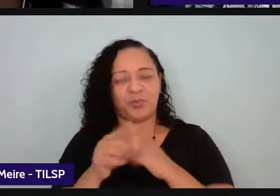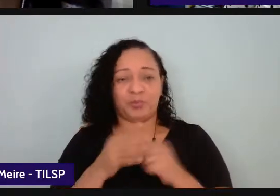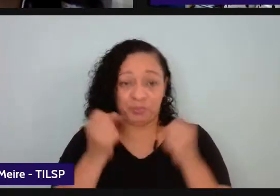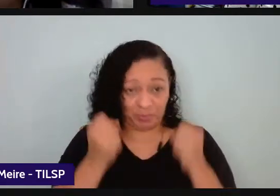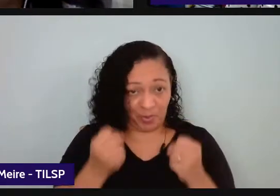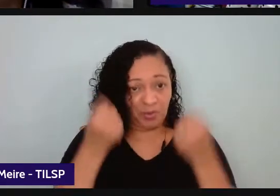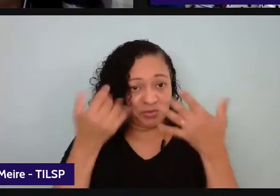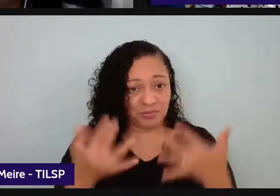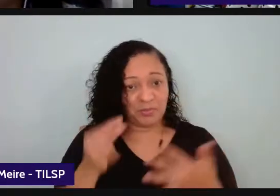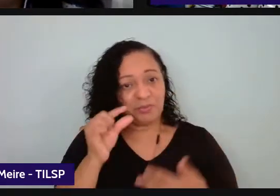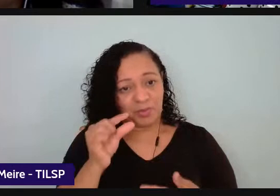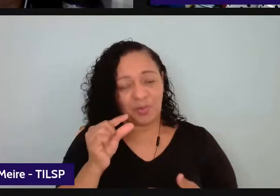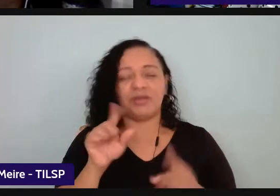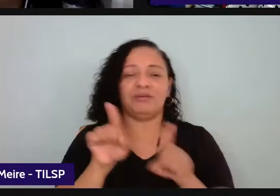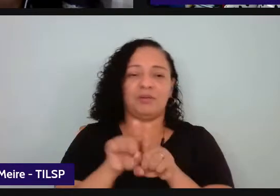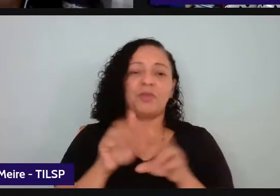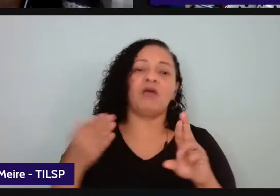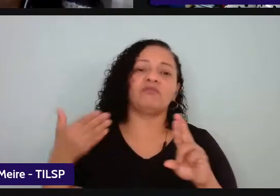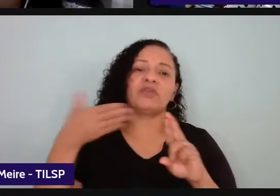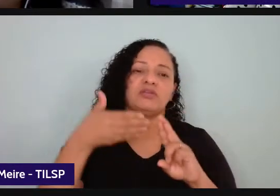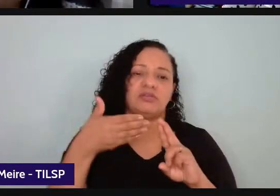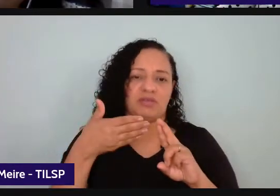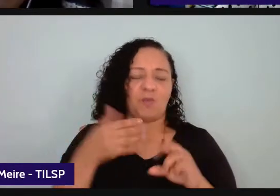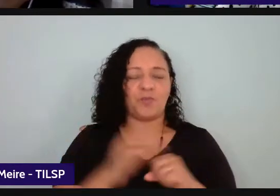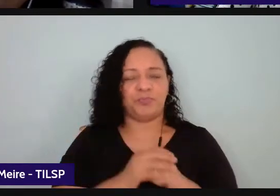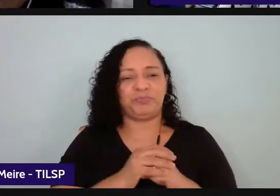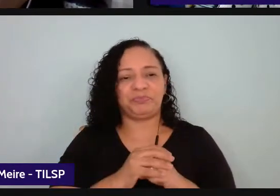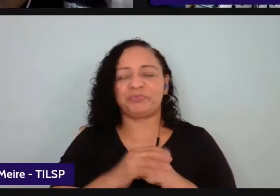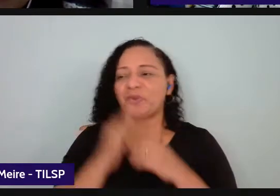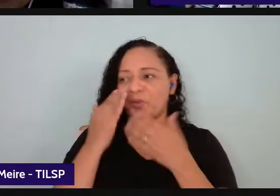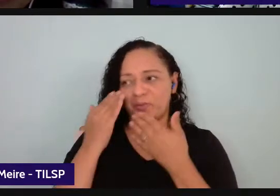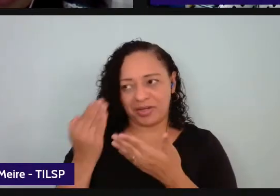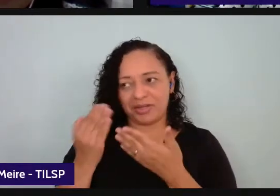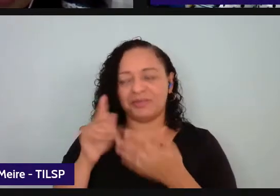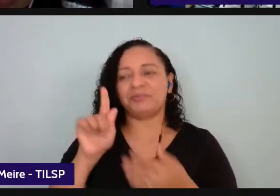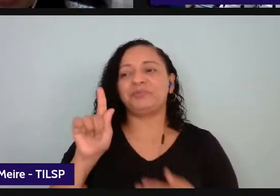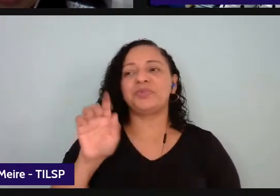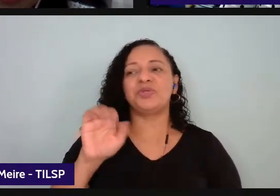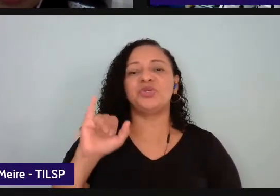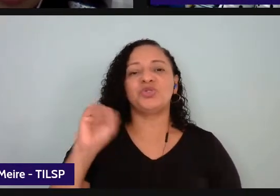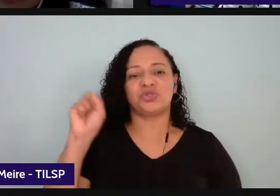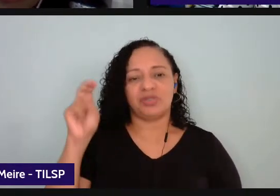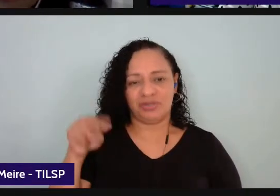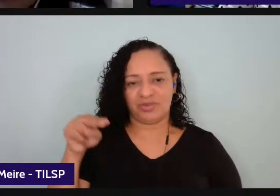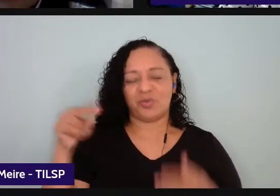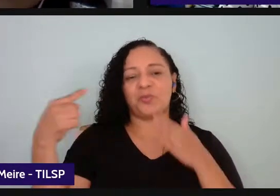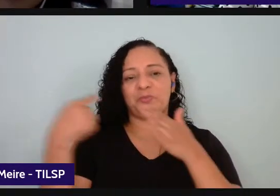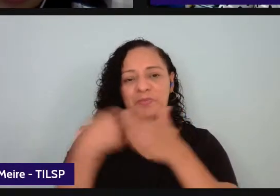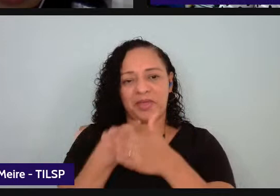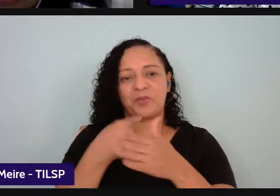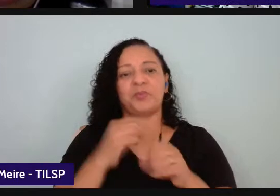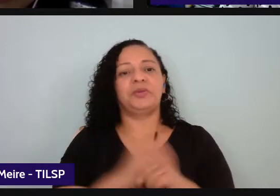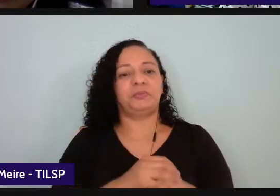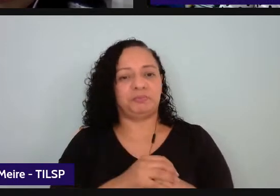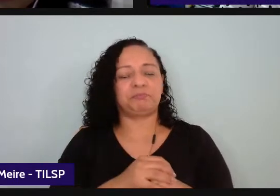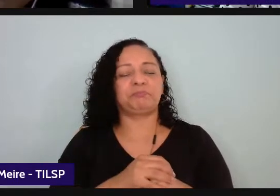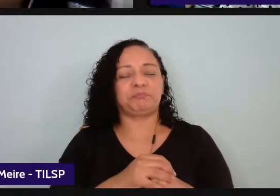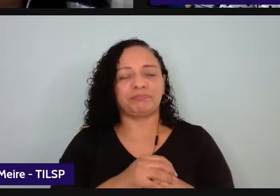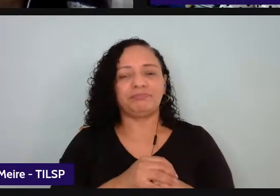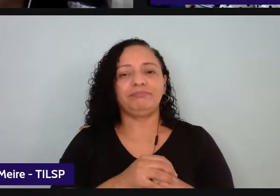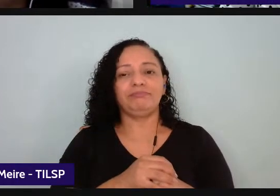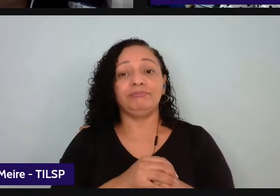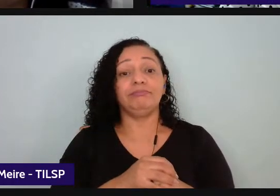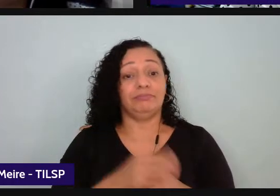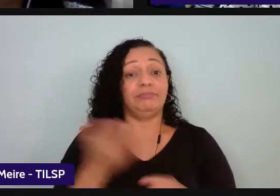também agradecer Obrigada Jason pela pergunta a gente no